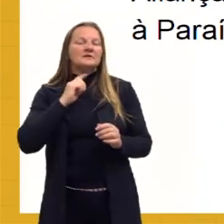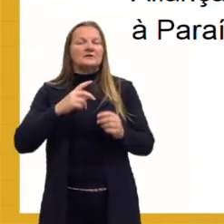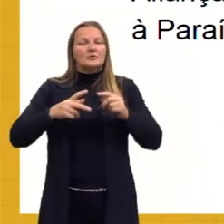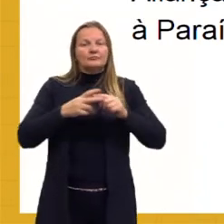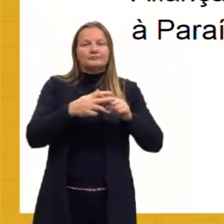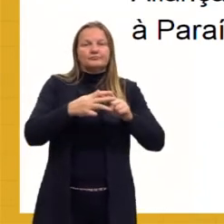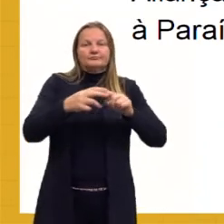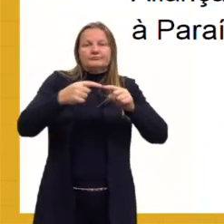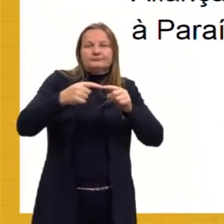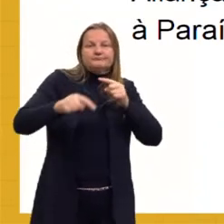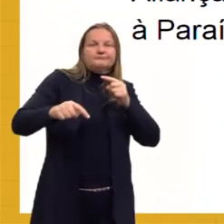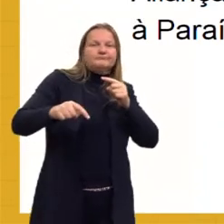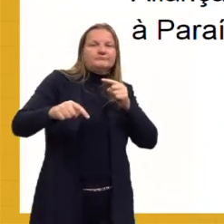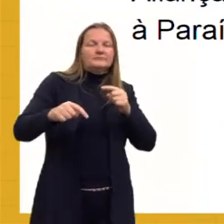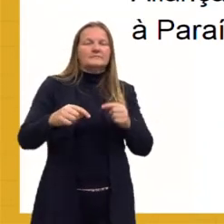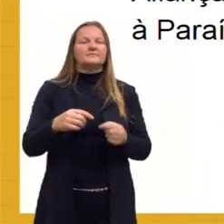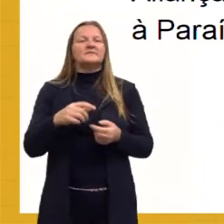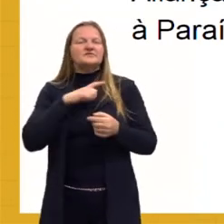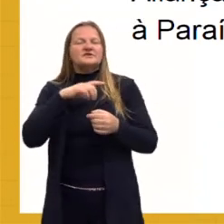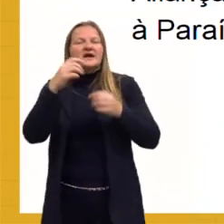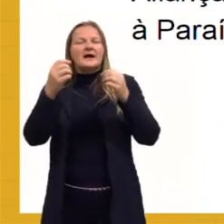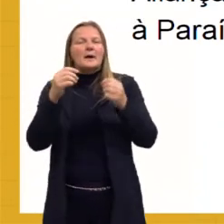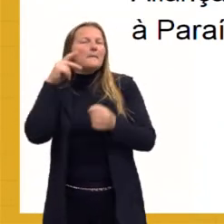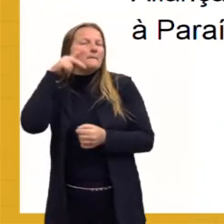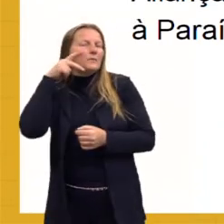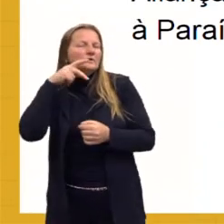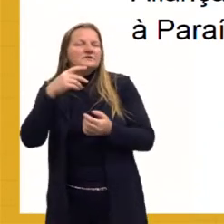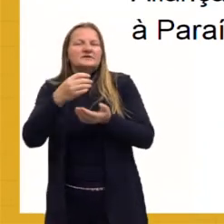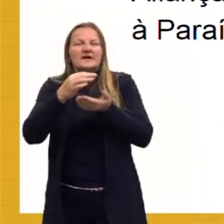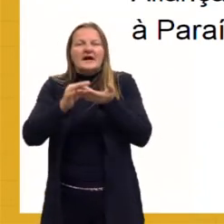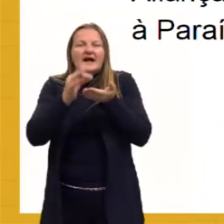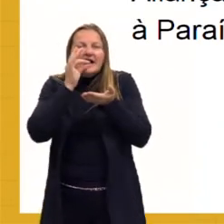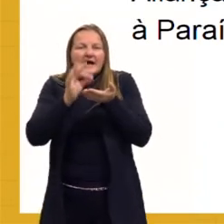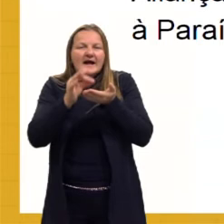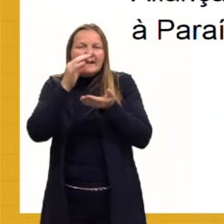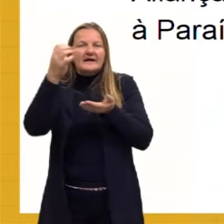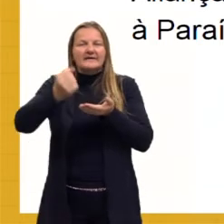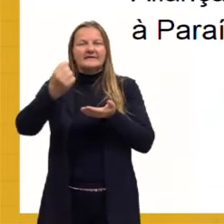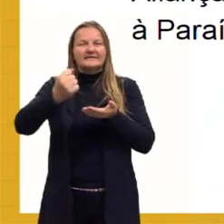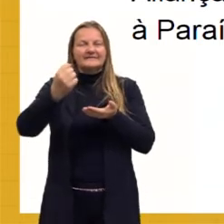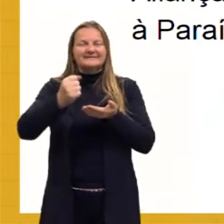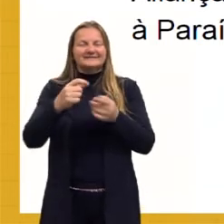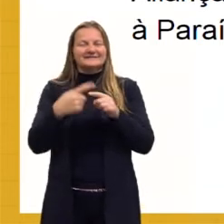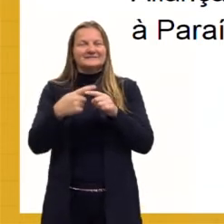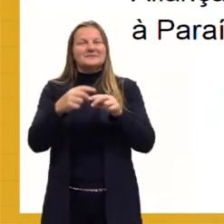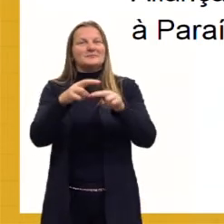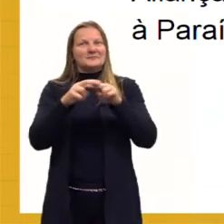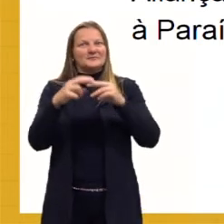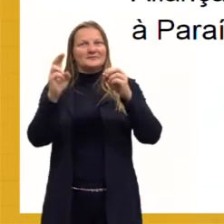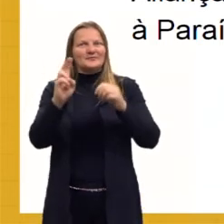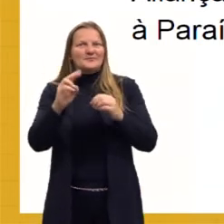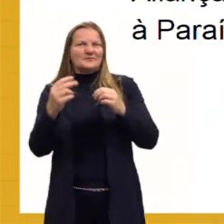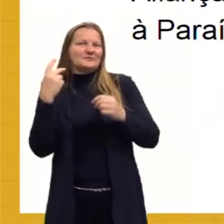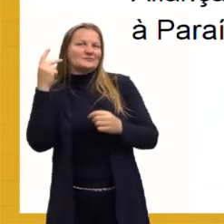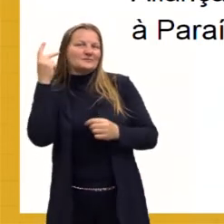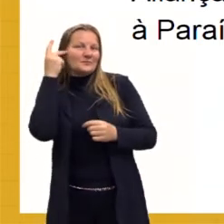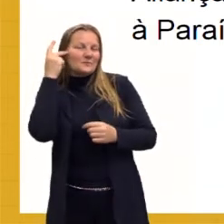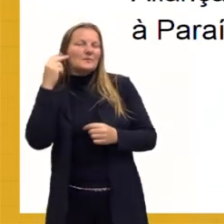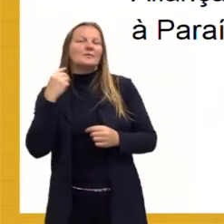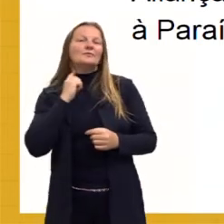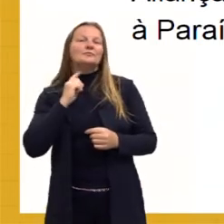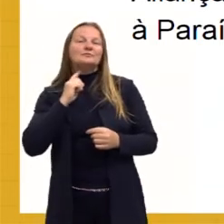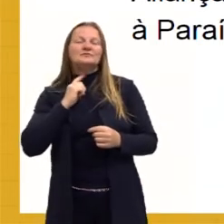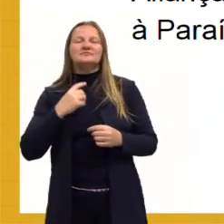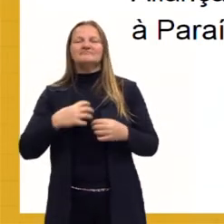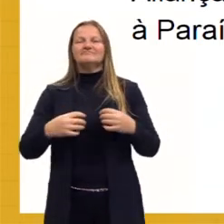rompe essa política do café com leite. Depois, o Partido Mineiro fez essa aliança com o Rio Grande do Sul. E esse clima todo de